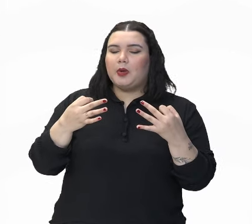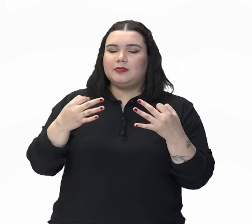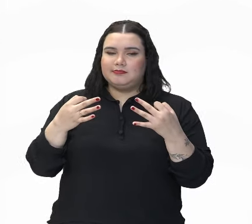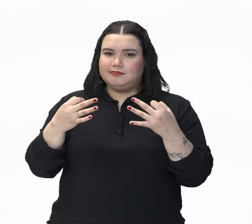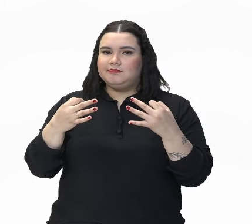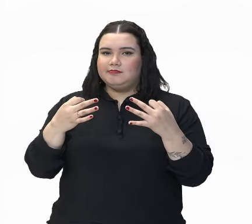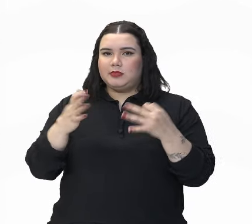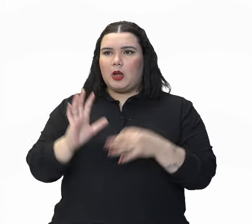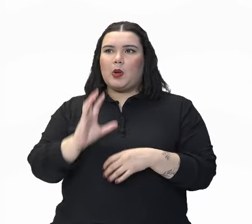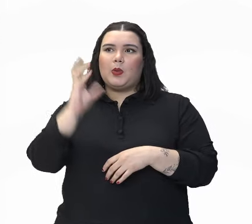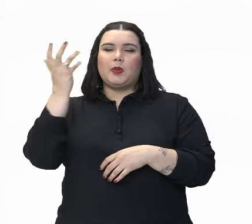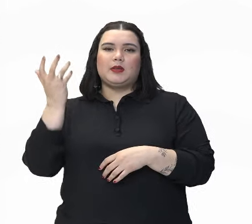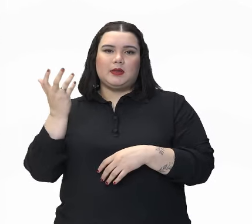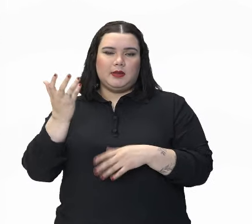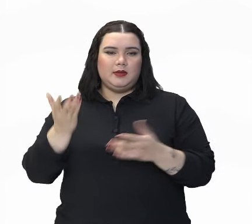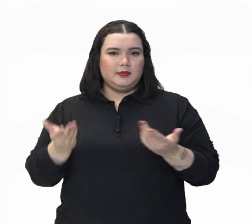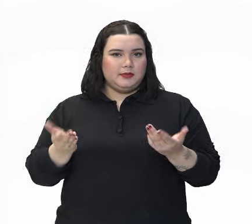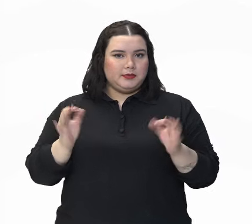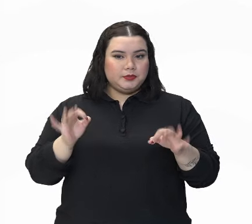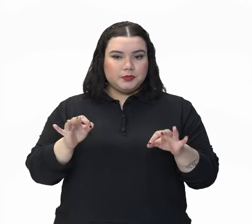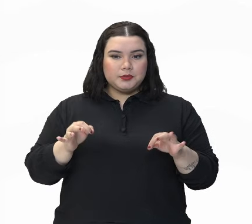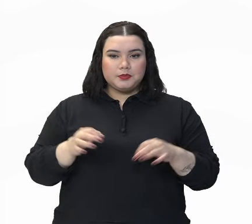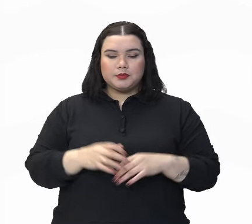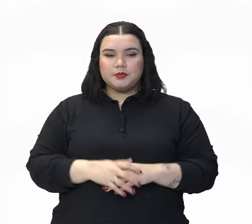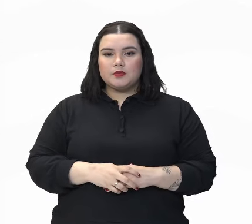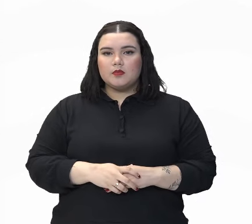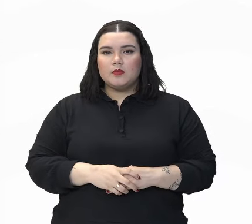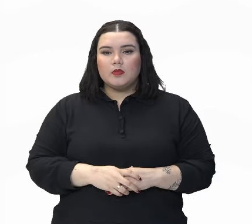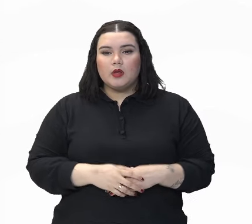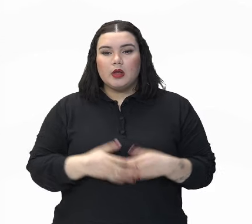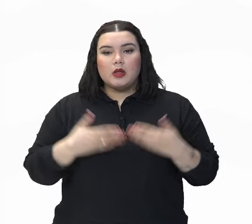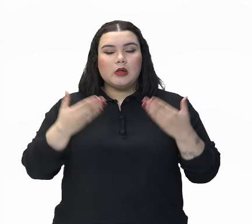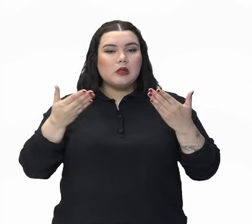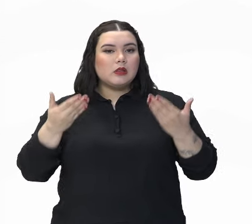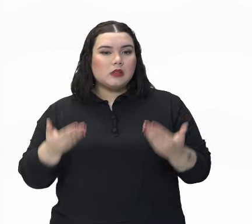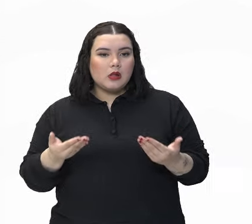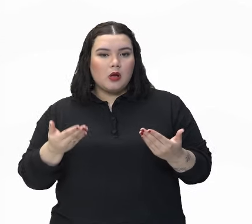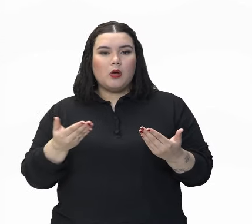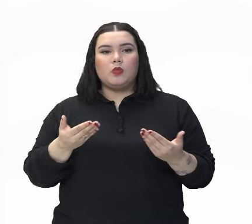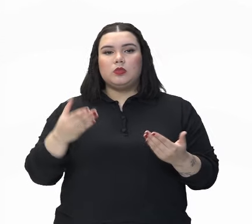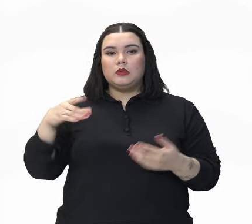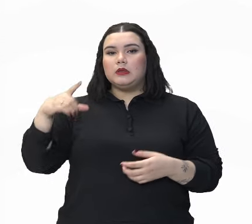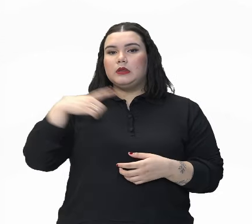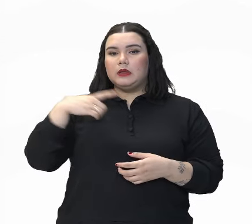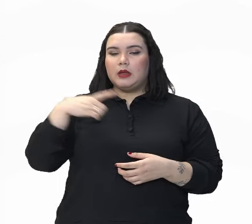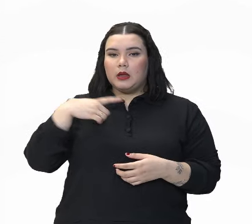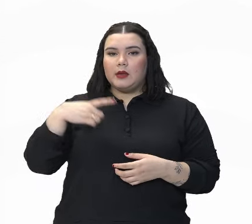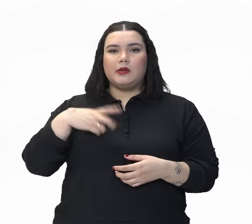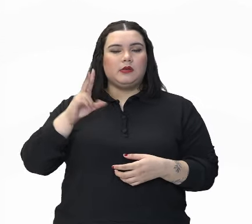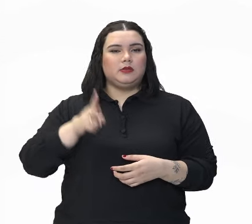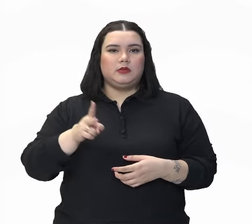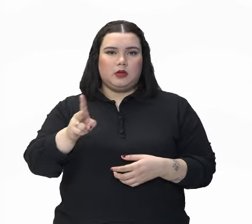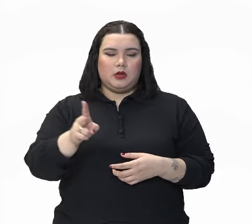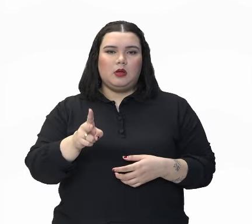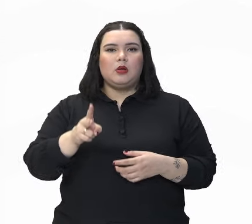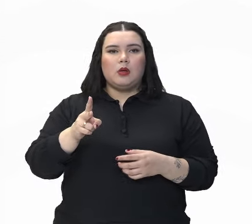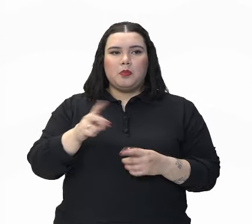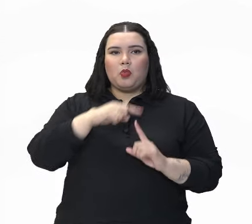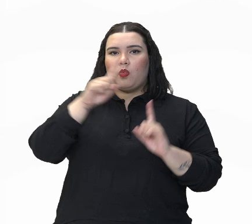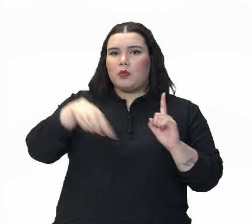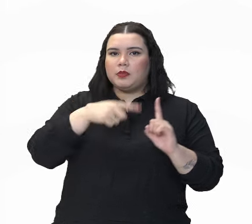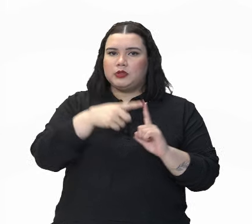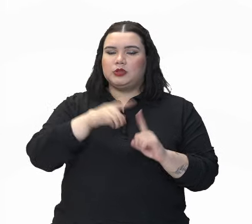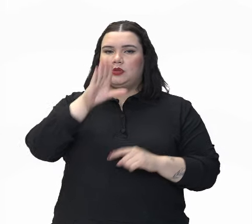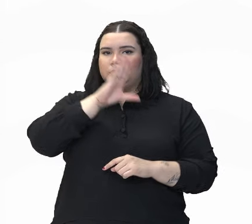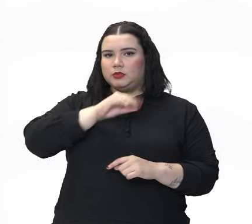alguma situação que ele não estava por dentro, né? Então, os interlocutores, eles têm sempre essa intenção,